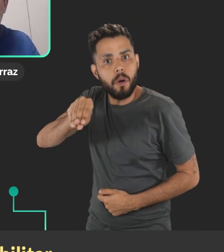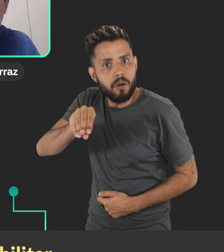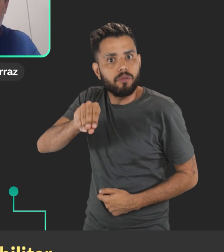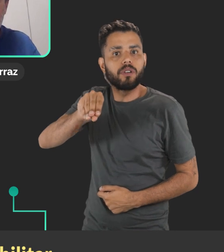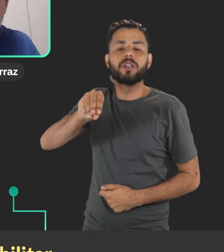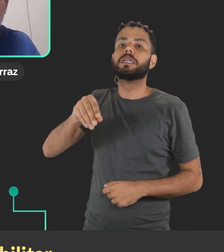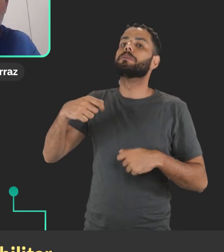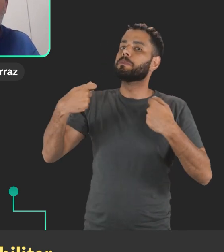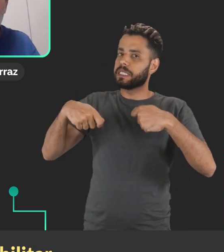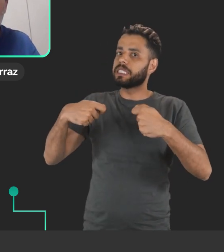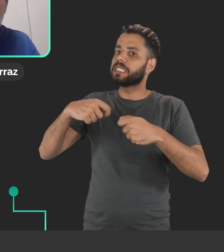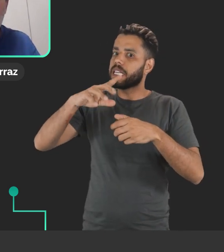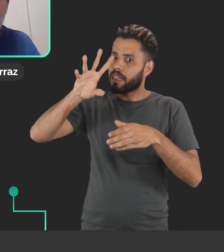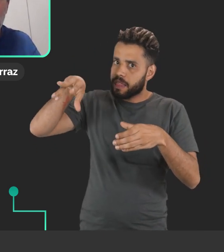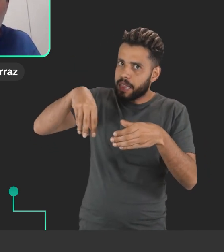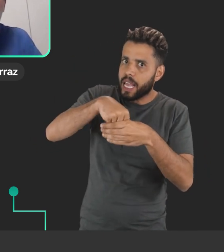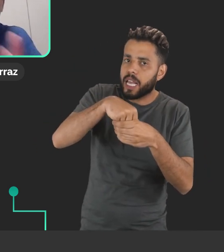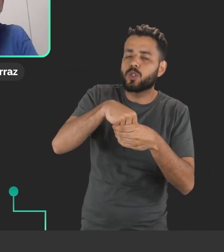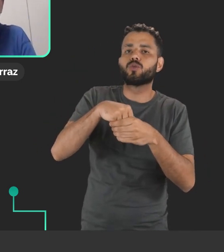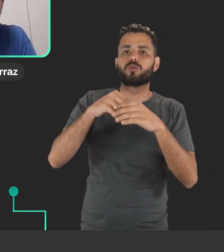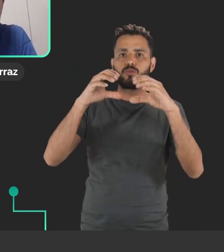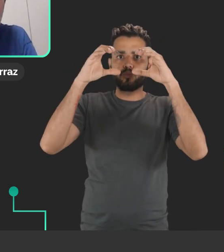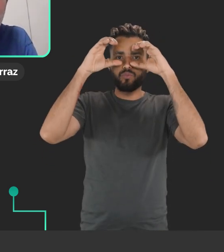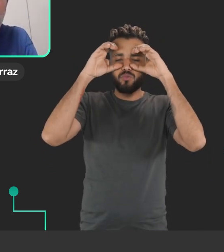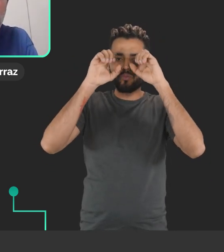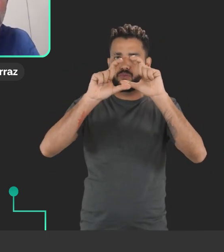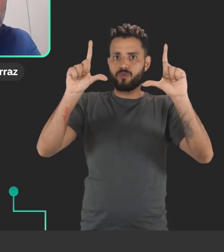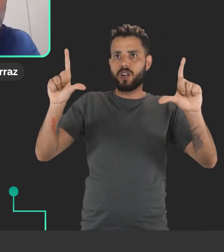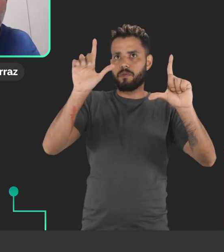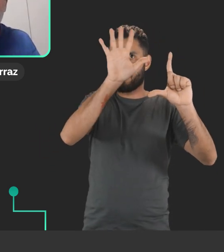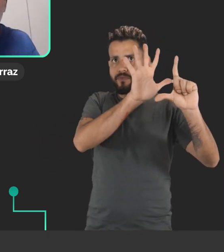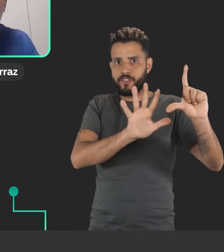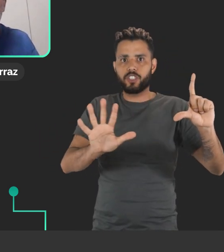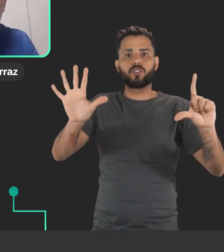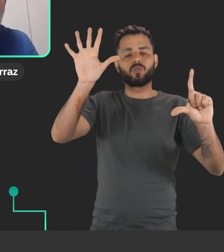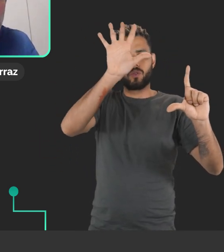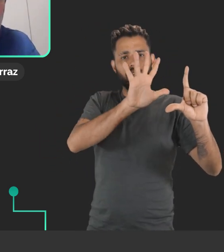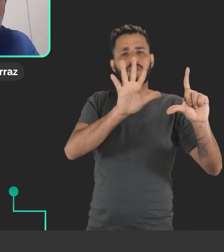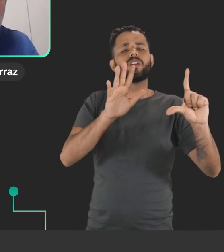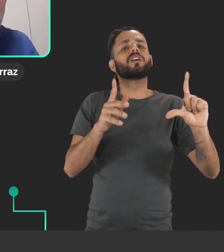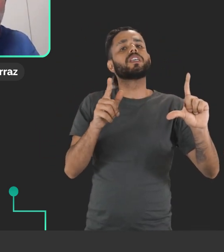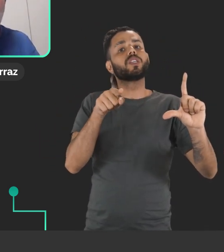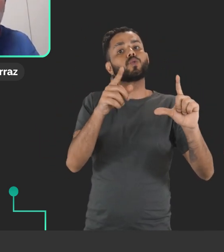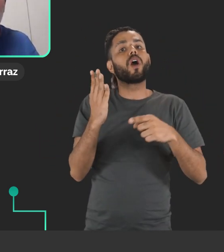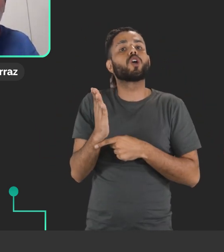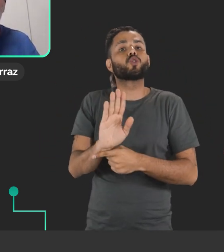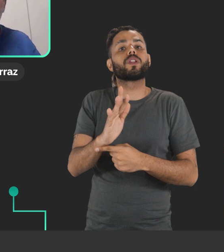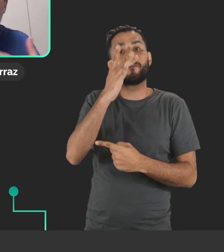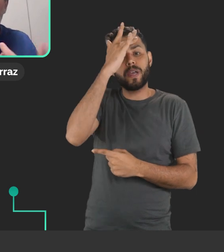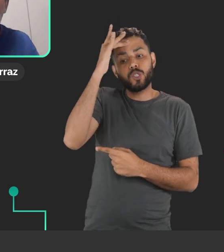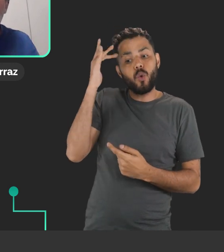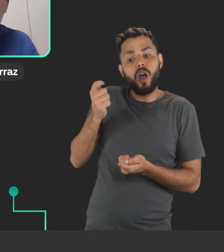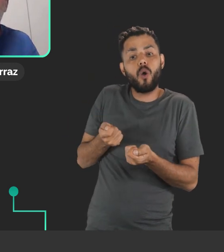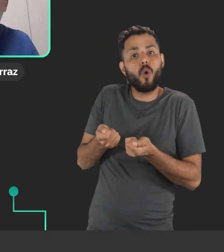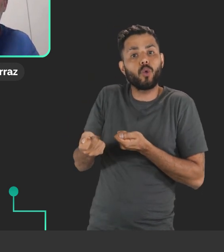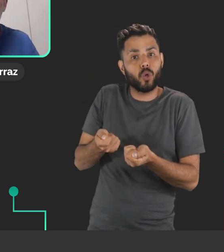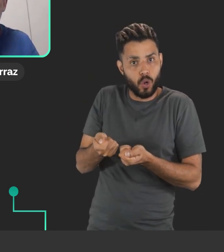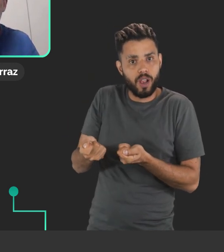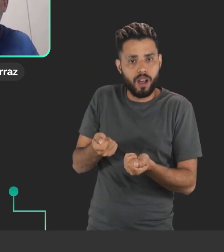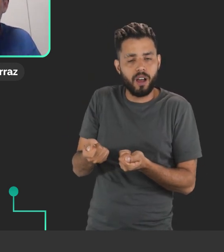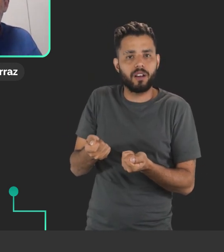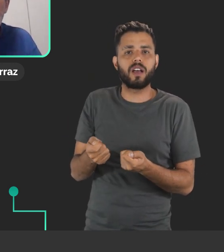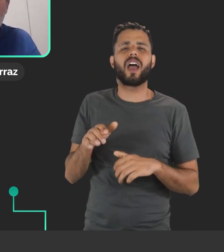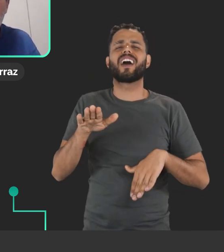que esses comandos de voz, eles estejam também nesse ambiente de realidade virtual. Pode ser uma outra forma de dar controle para essas